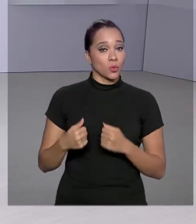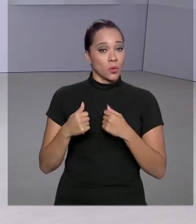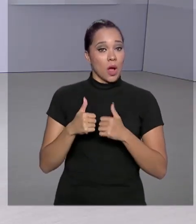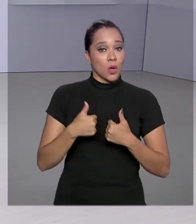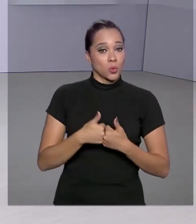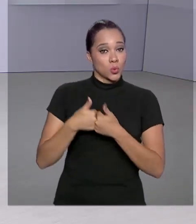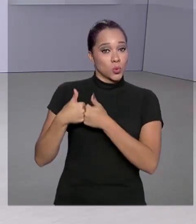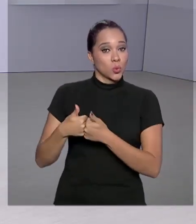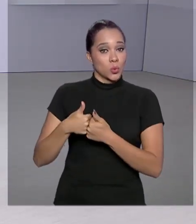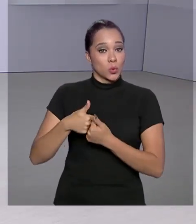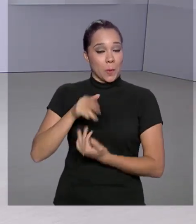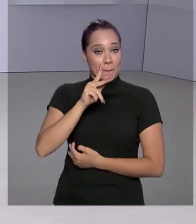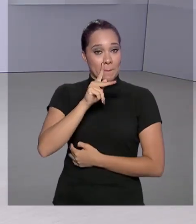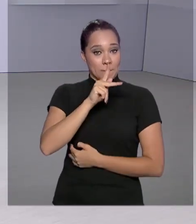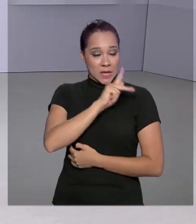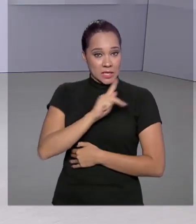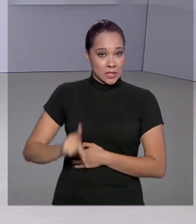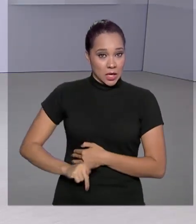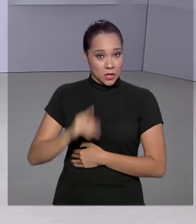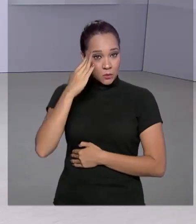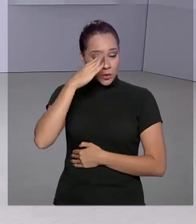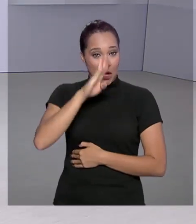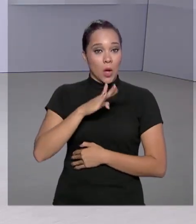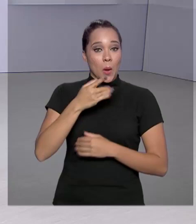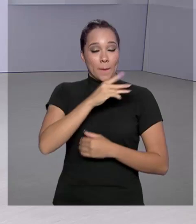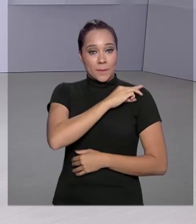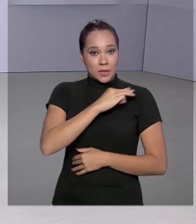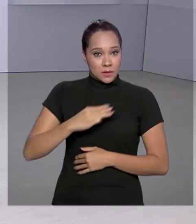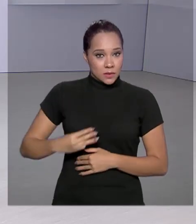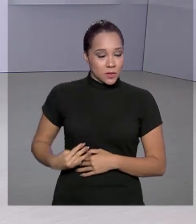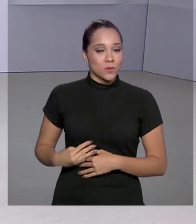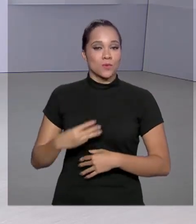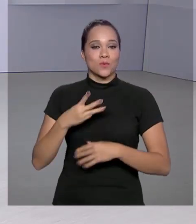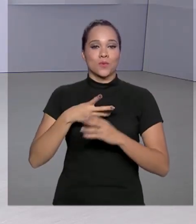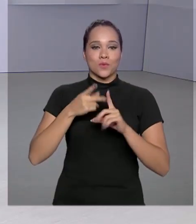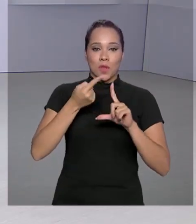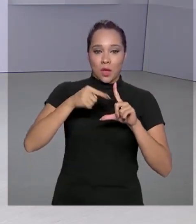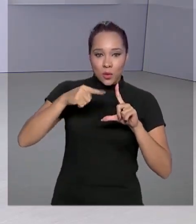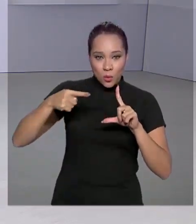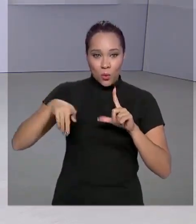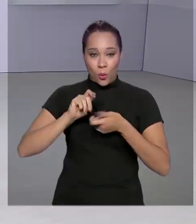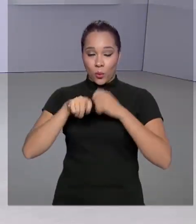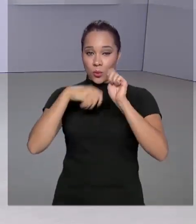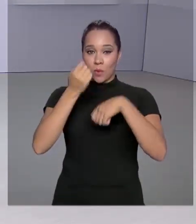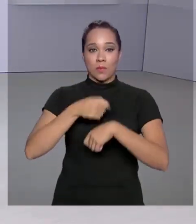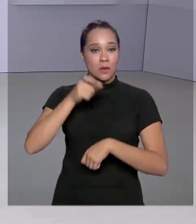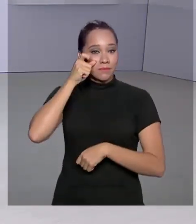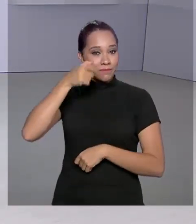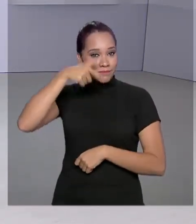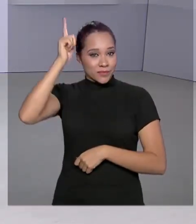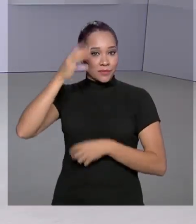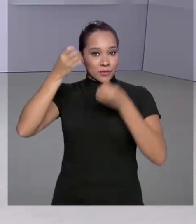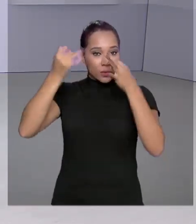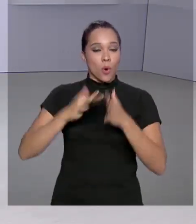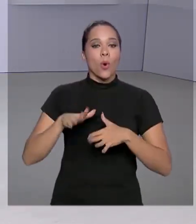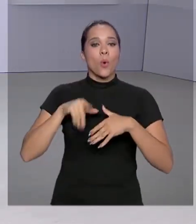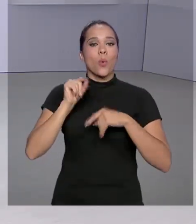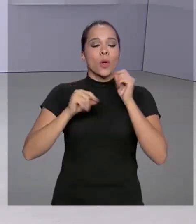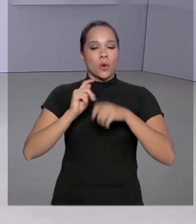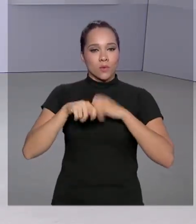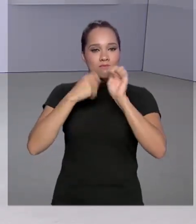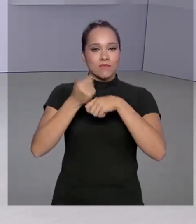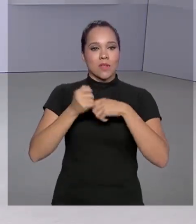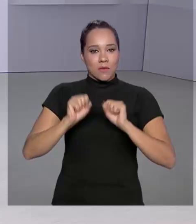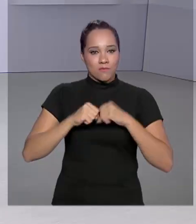presidente Jair Bolsonaro, o ministro da Economia, Paulo Guedes, também destacou as medidas econômicas defendidas pelo governo para o